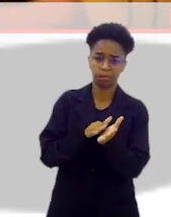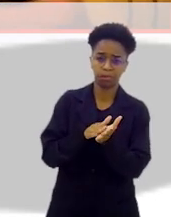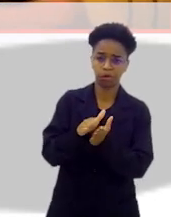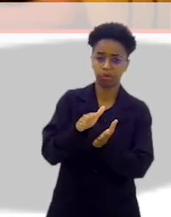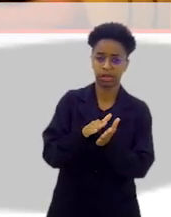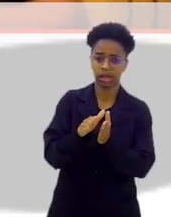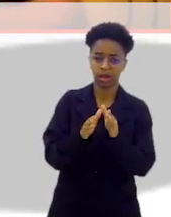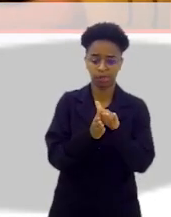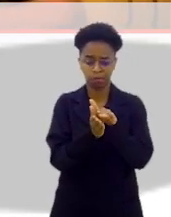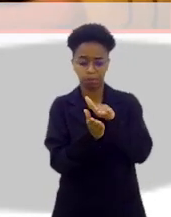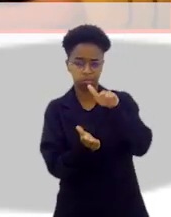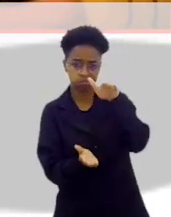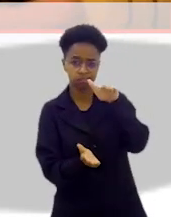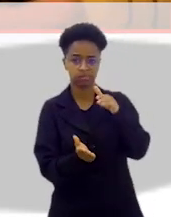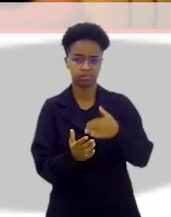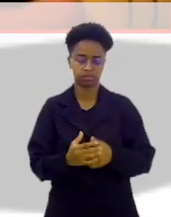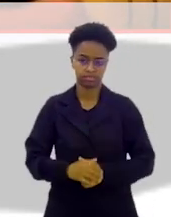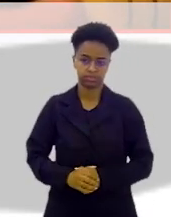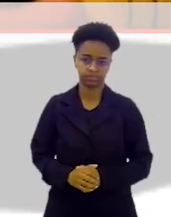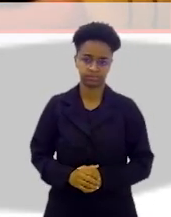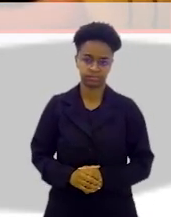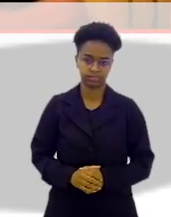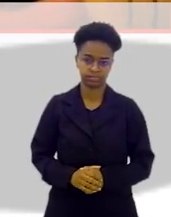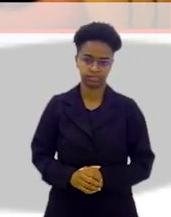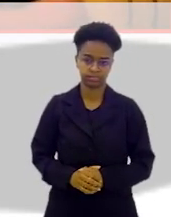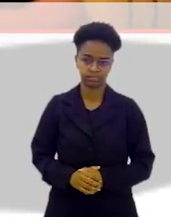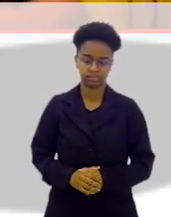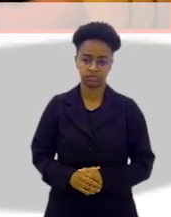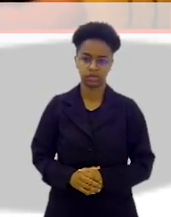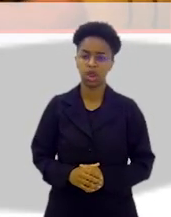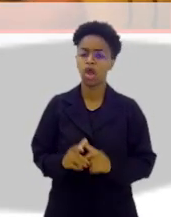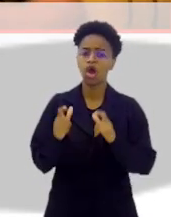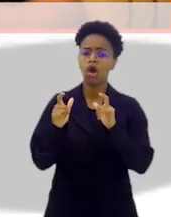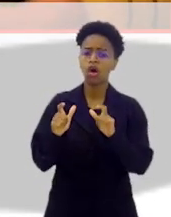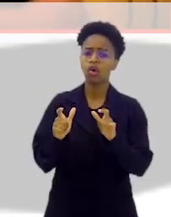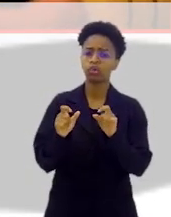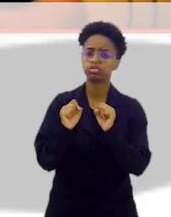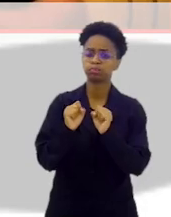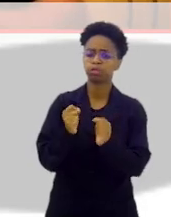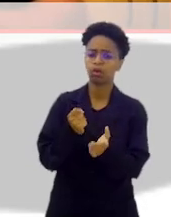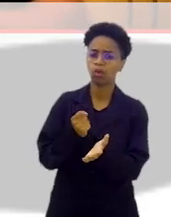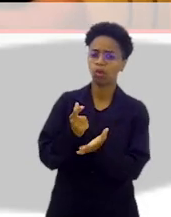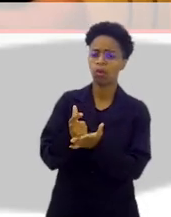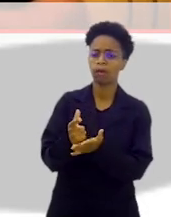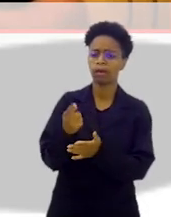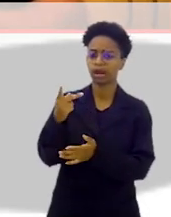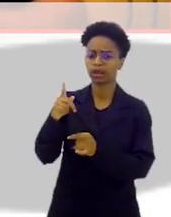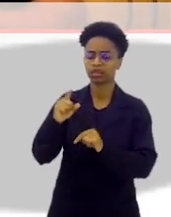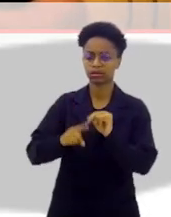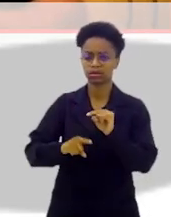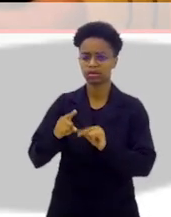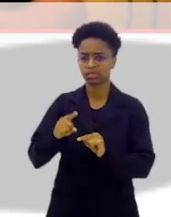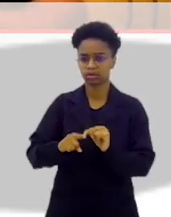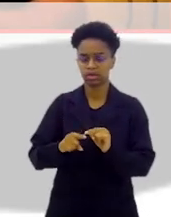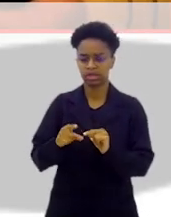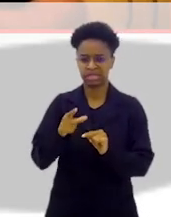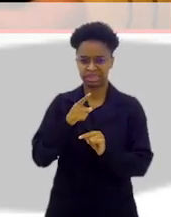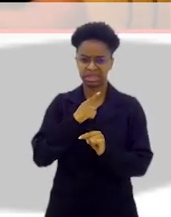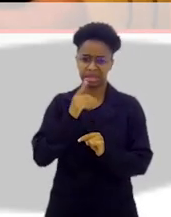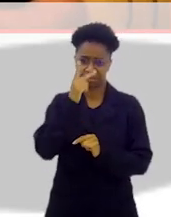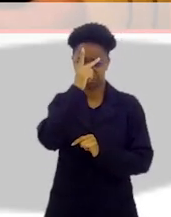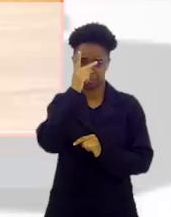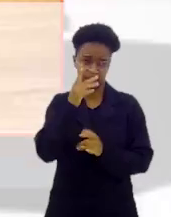uma coletânea desse porte. Isso não vai demorar muito. Onde-se adquirir as suas obras? Quer dizer,